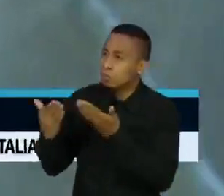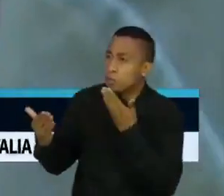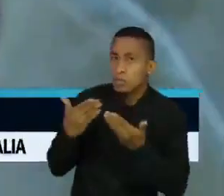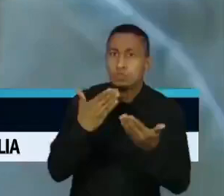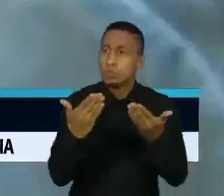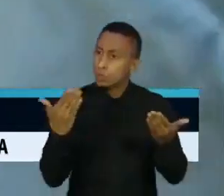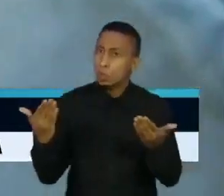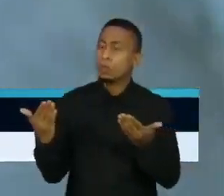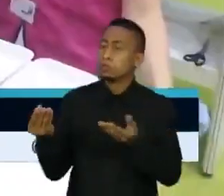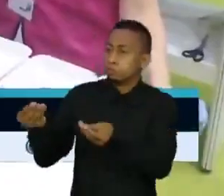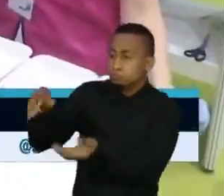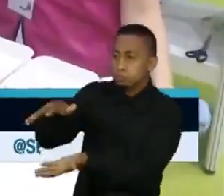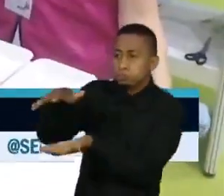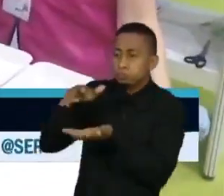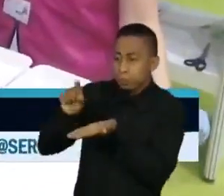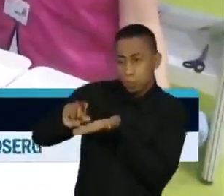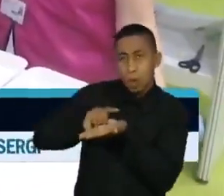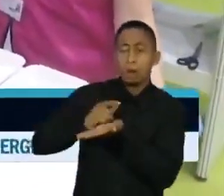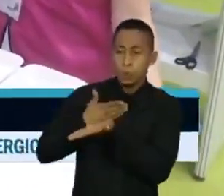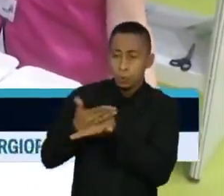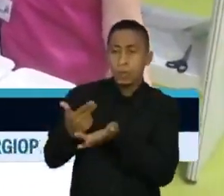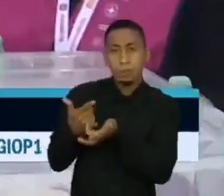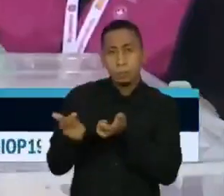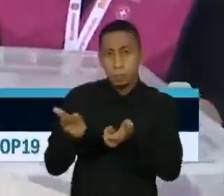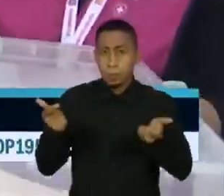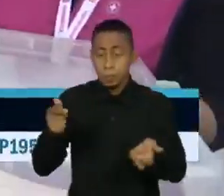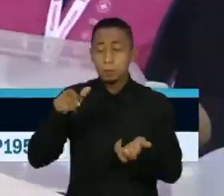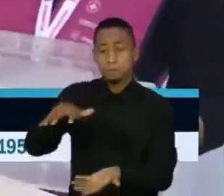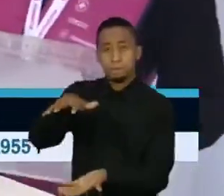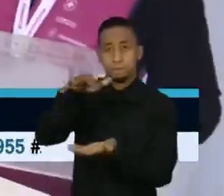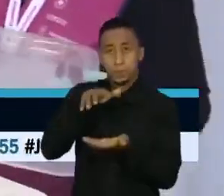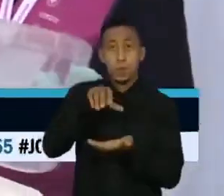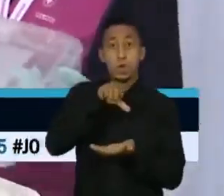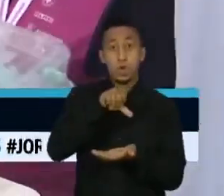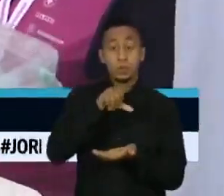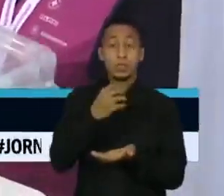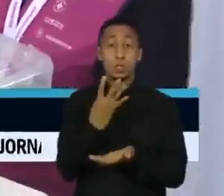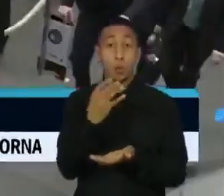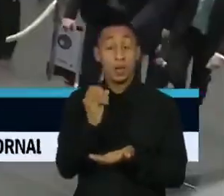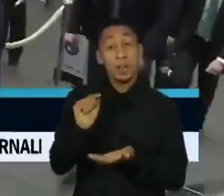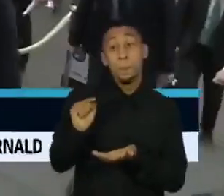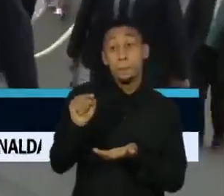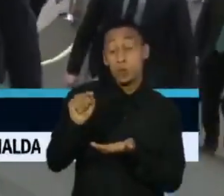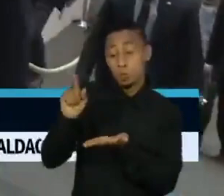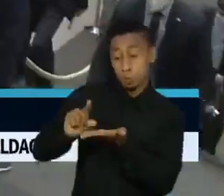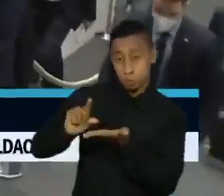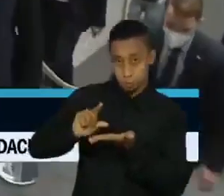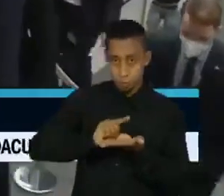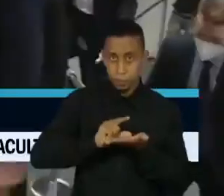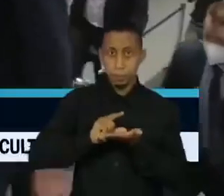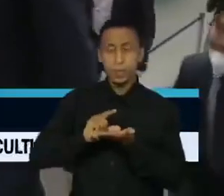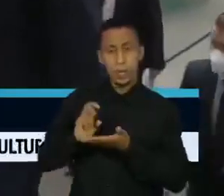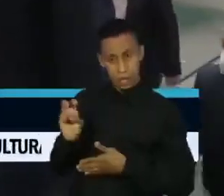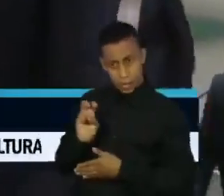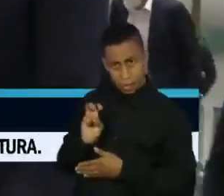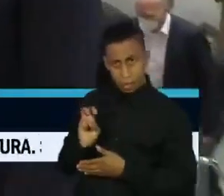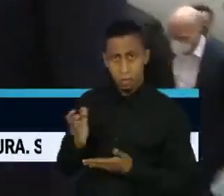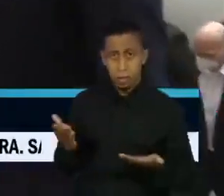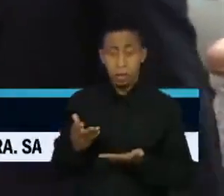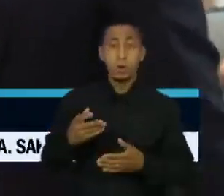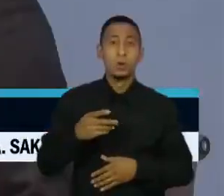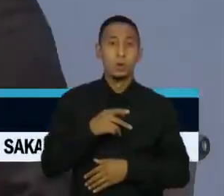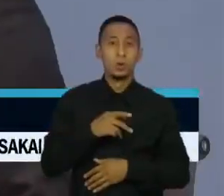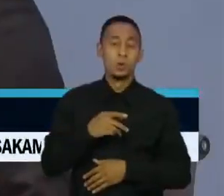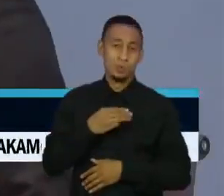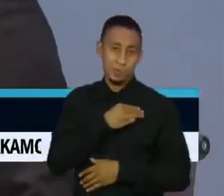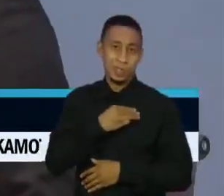as próximas semanas. Inicialmente, serão entregues 940 mil doses. Nessa quinta-feira, o ministro da Saúde, Enes